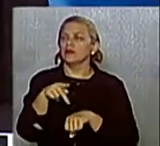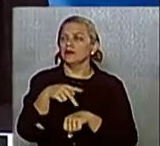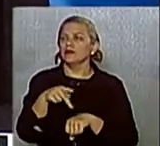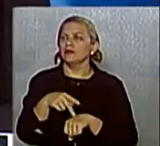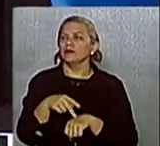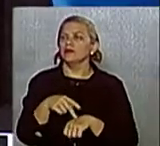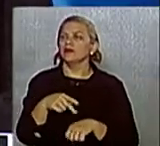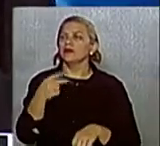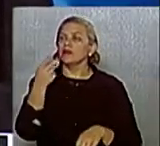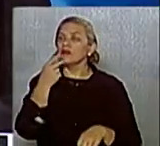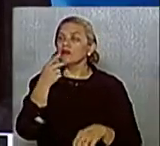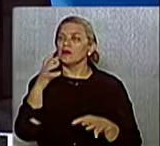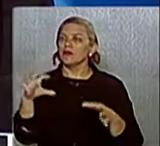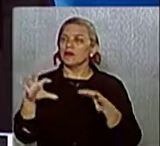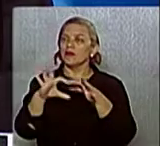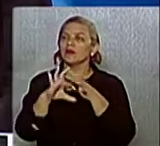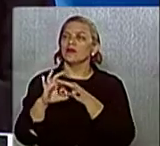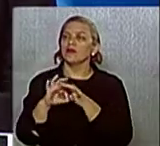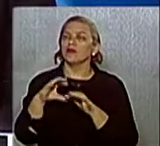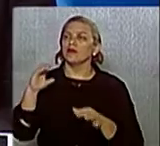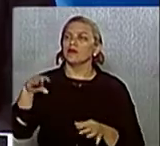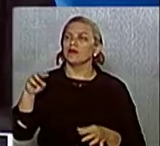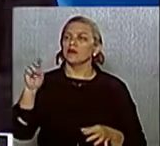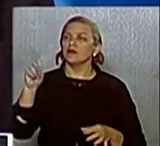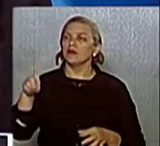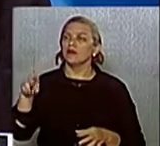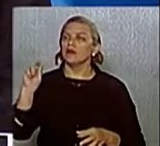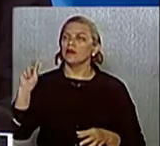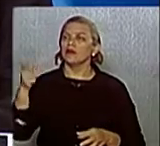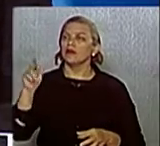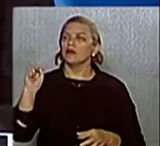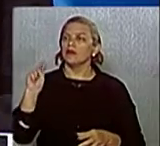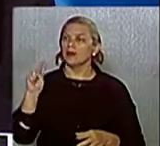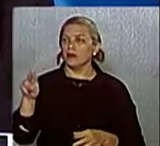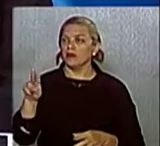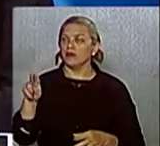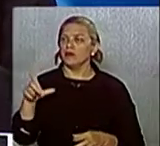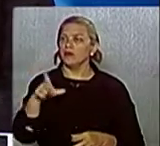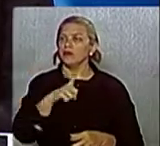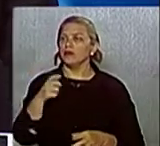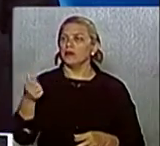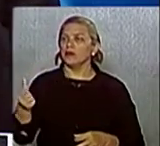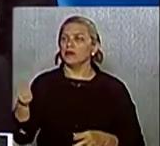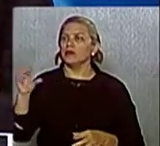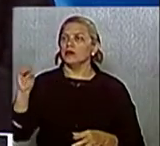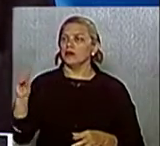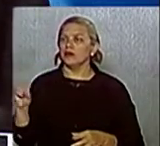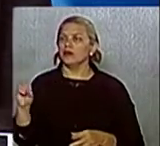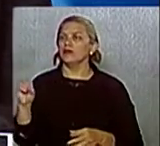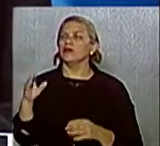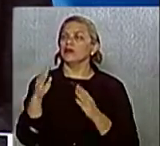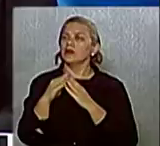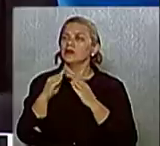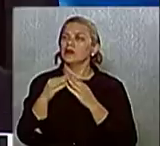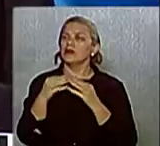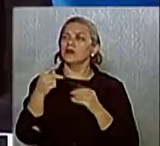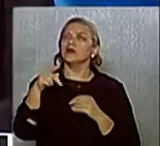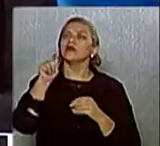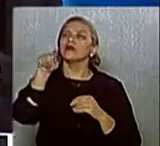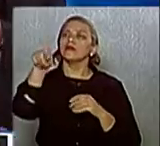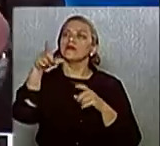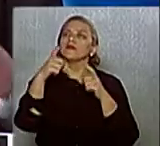com a CDHU e destinamos 60 casas para as famílias que hoje estão lá no bairro de Santa Luzia,